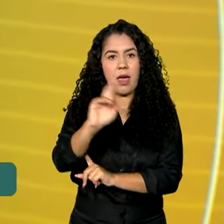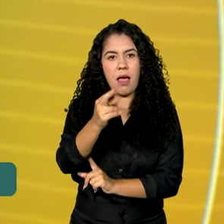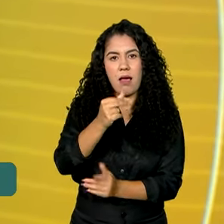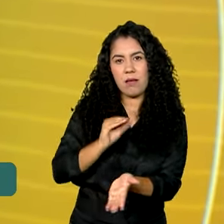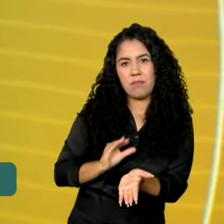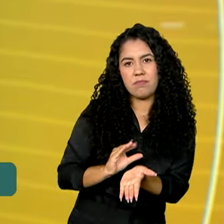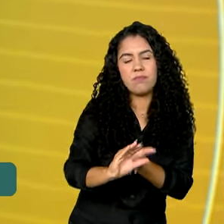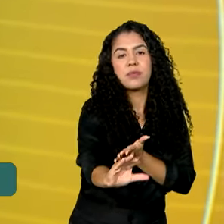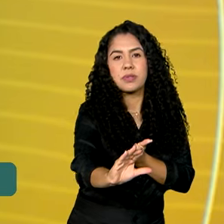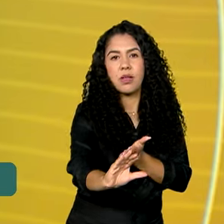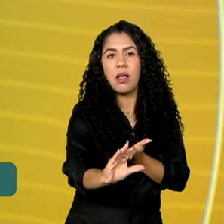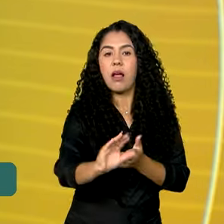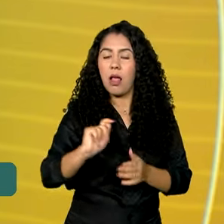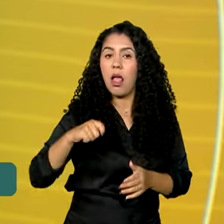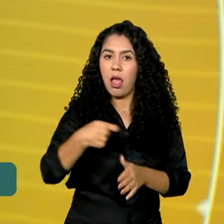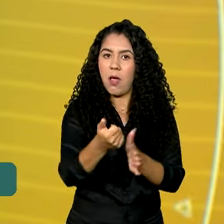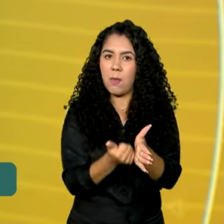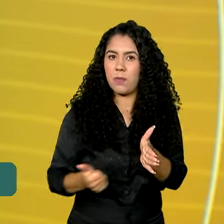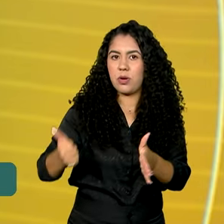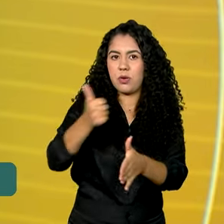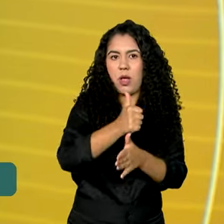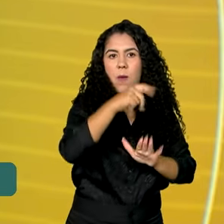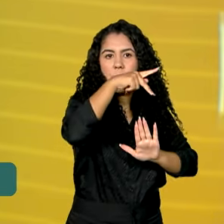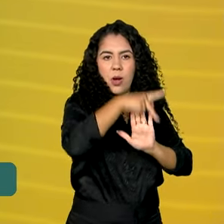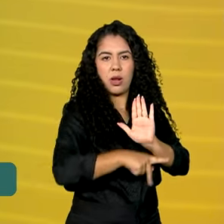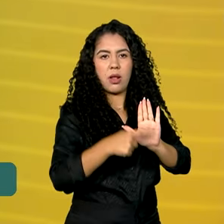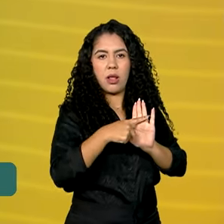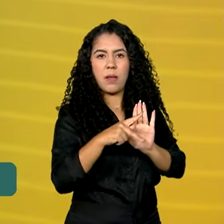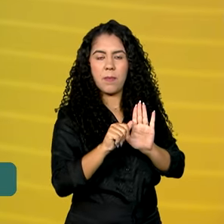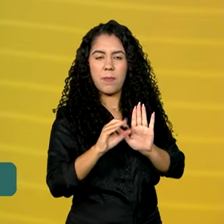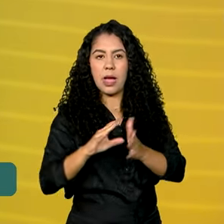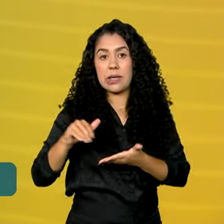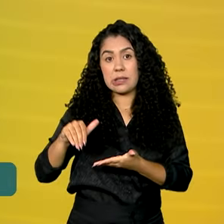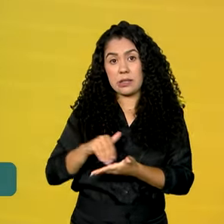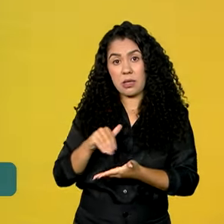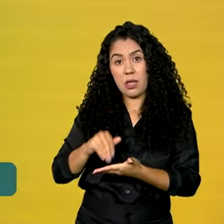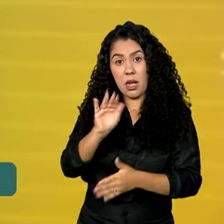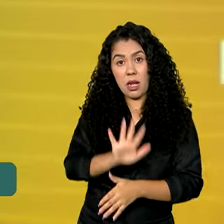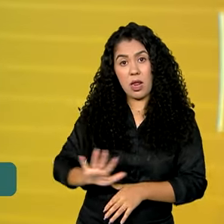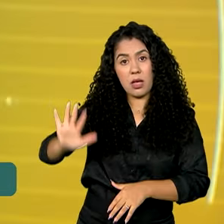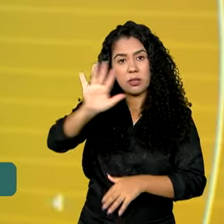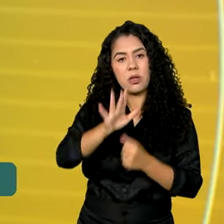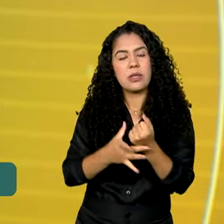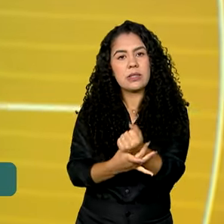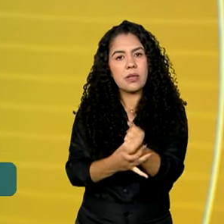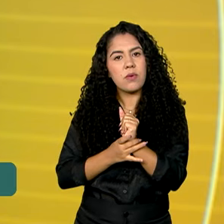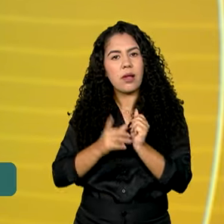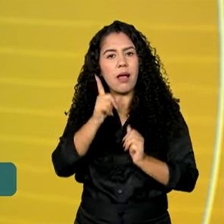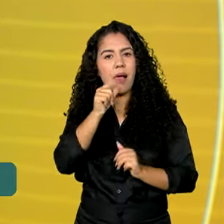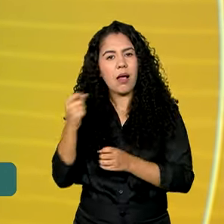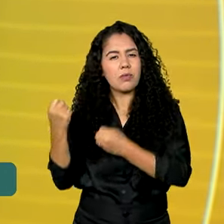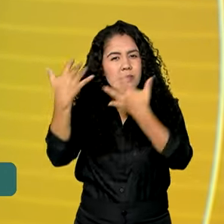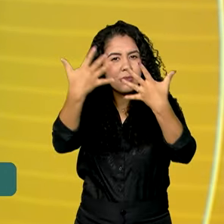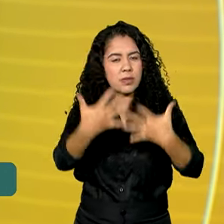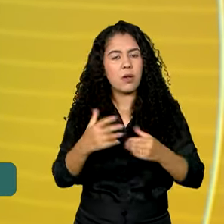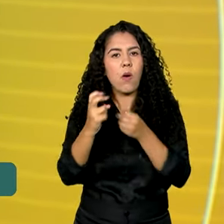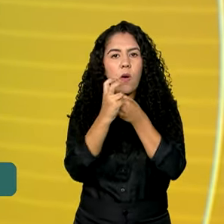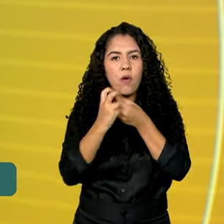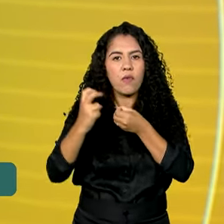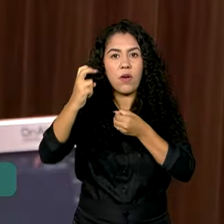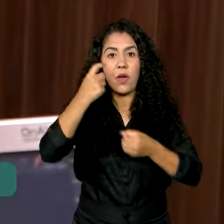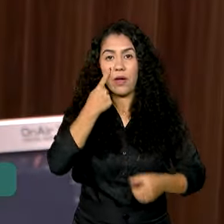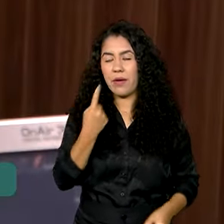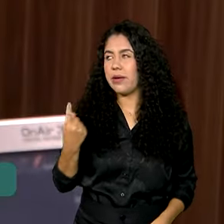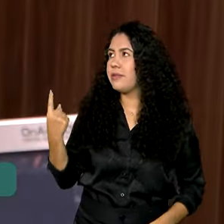de reais e é uma prioridade do novo PAC. O secretário nacional de segurança hídrica falou sobre esse assunto no programa A Voz do Brasil.